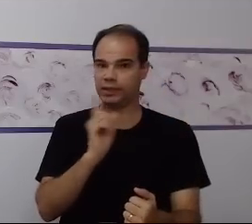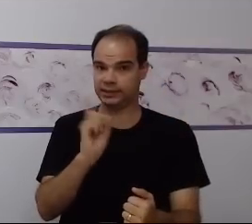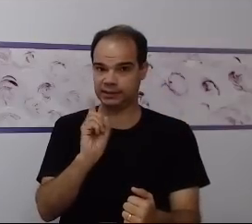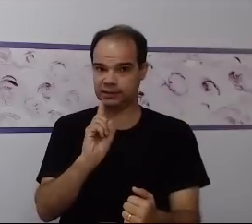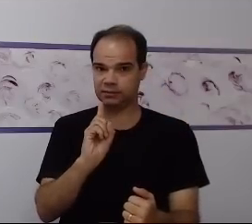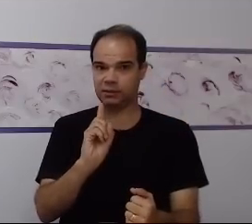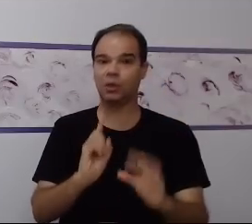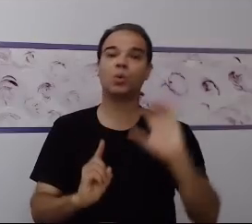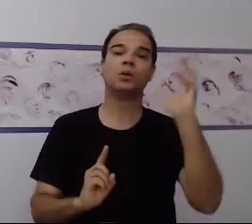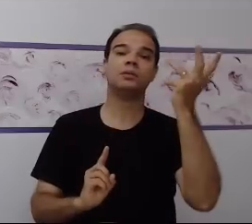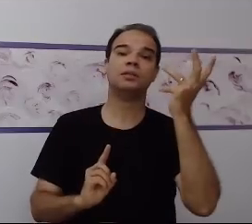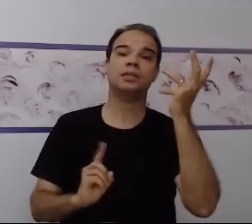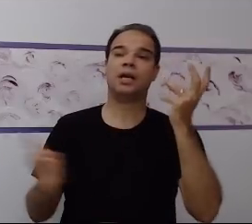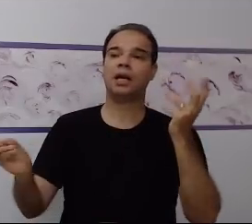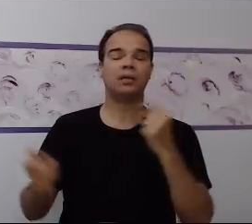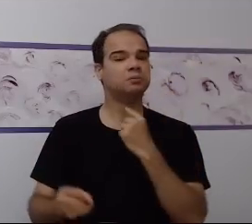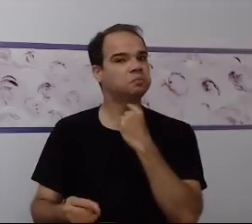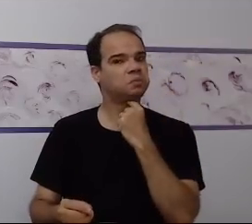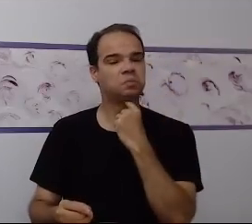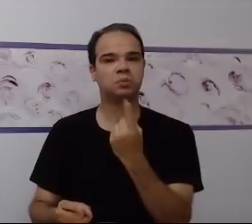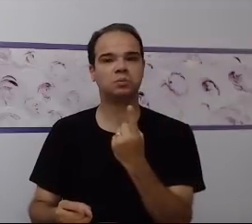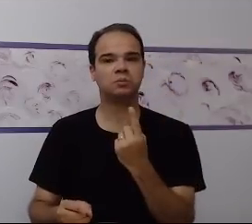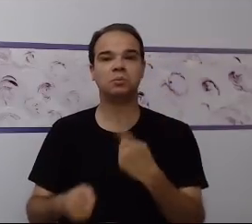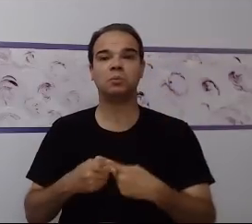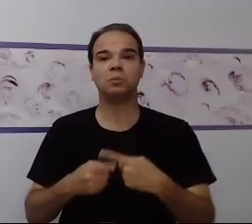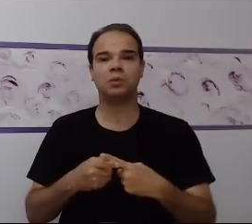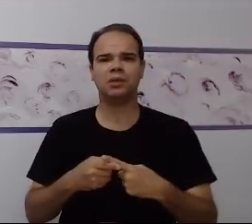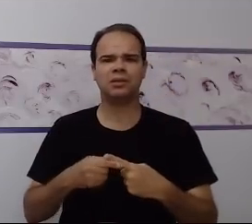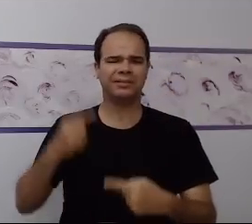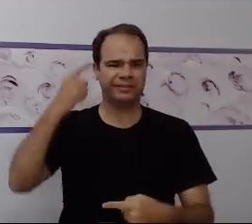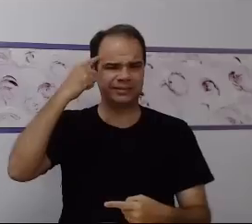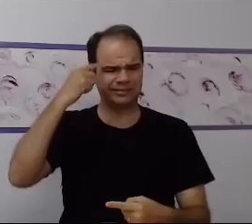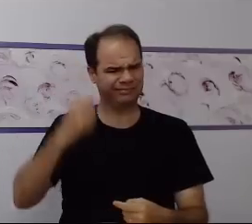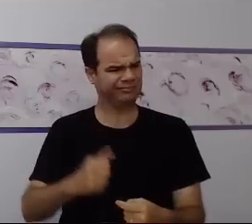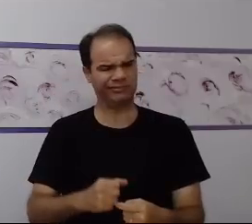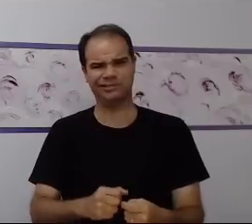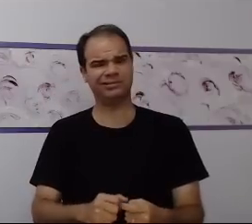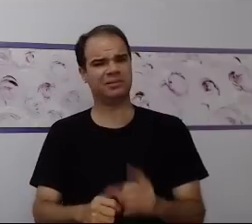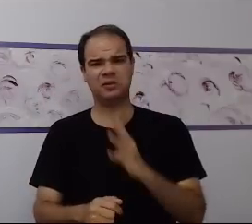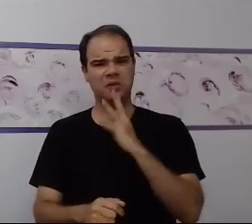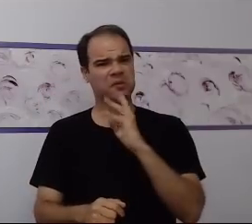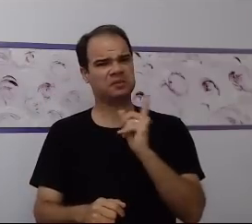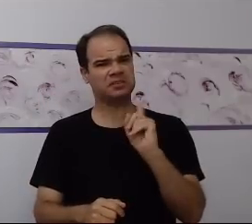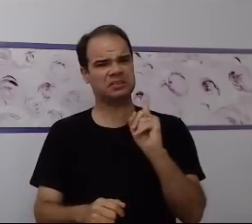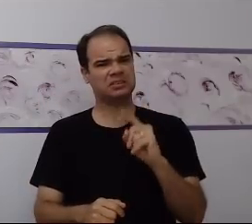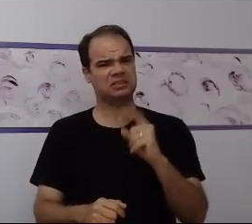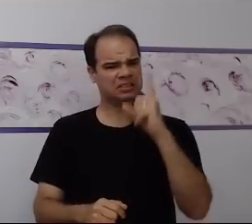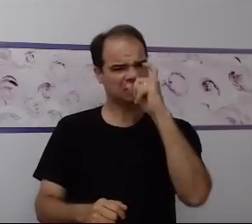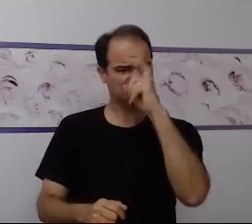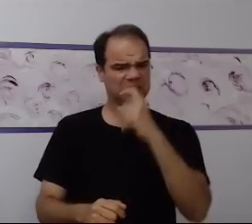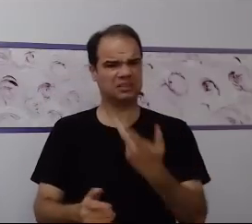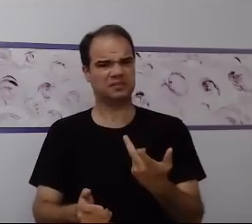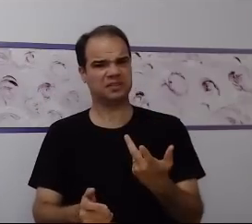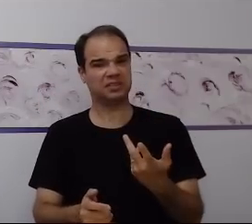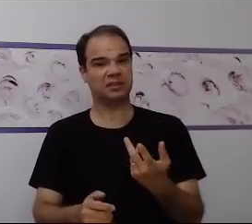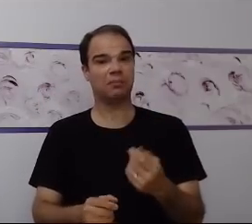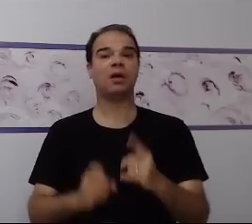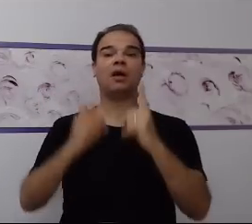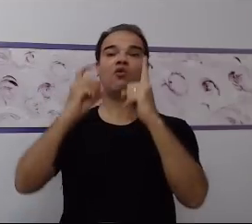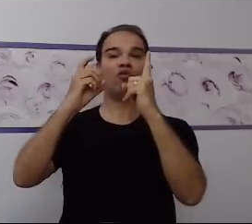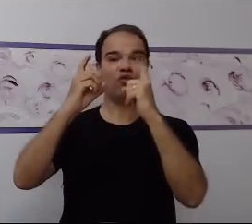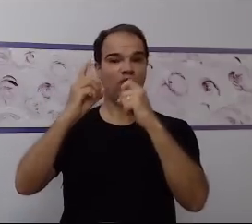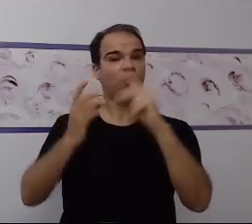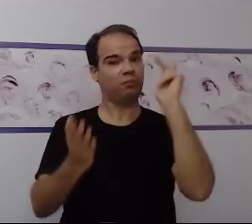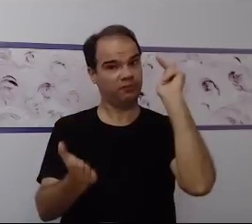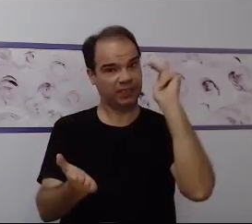por conta de não ter essa abstração mental. A imaginação do que vem a ser. Que está ligada lá nas questões das